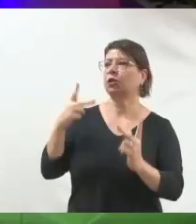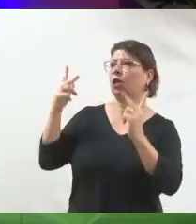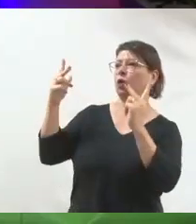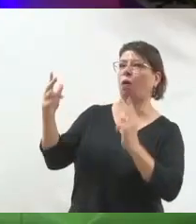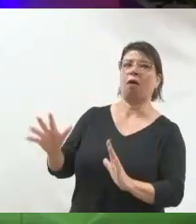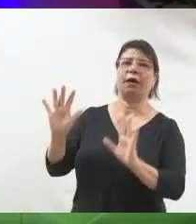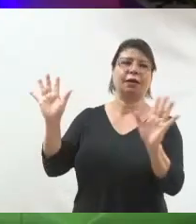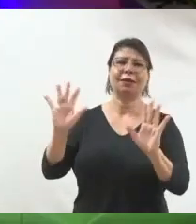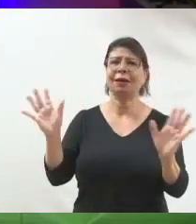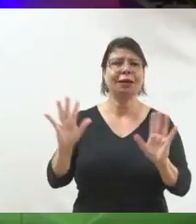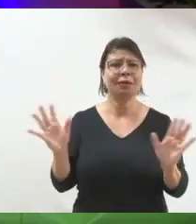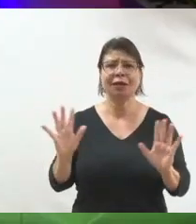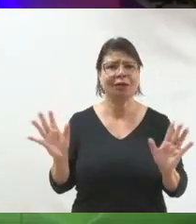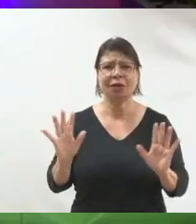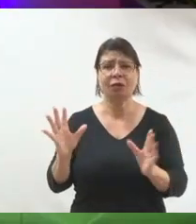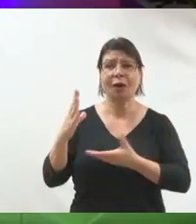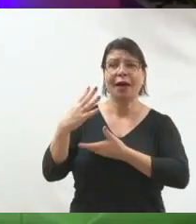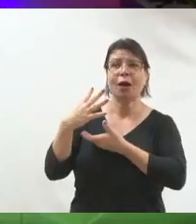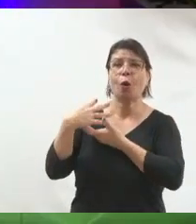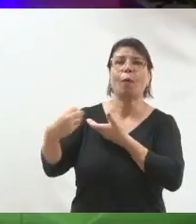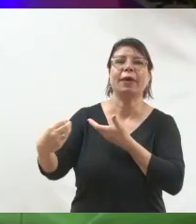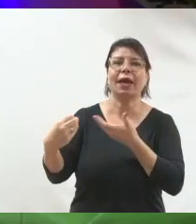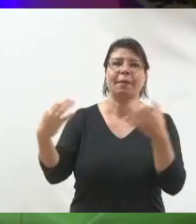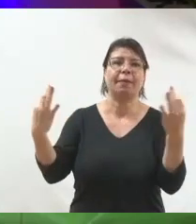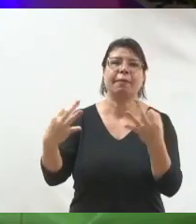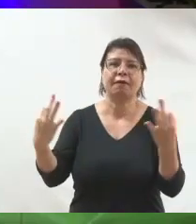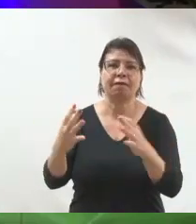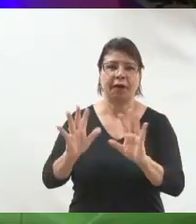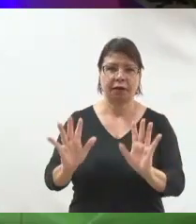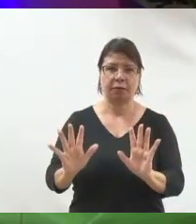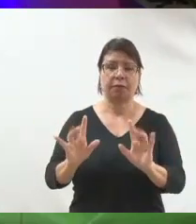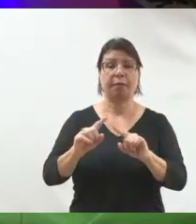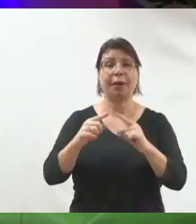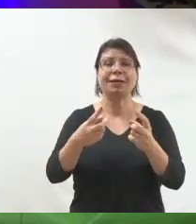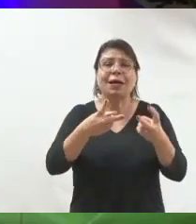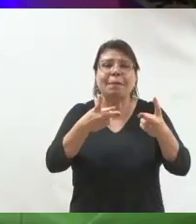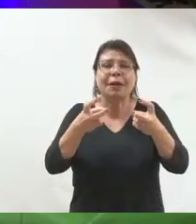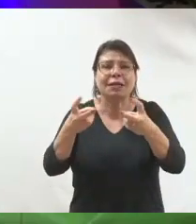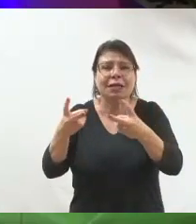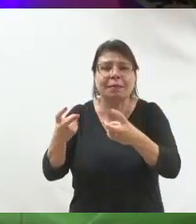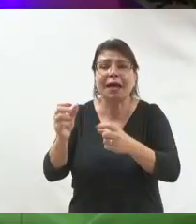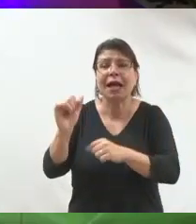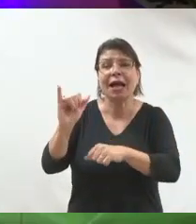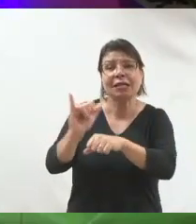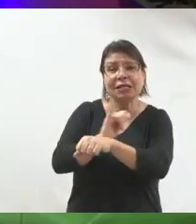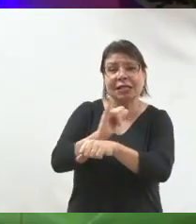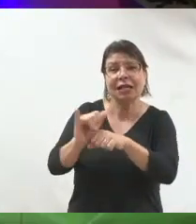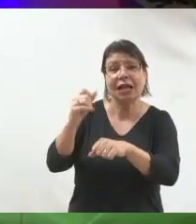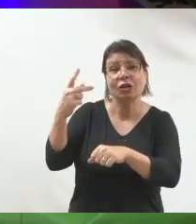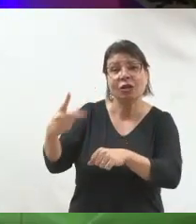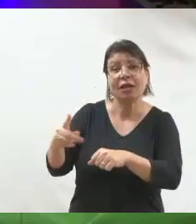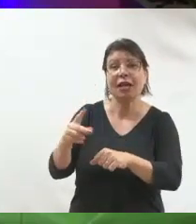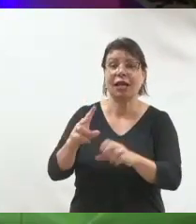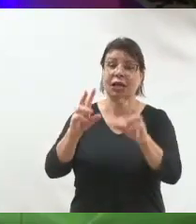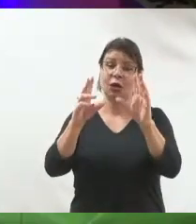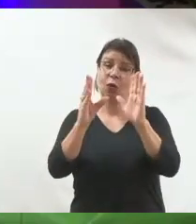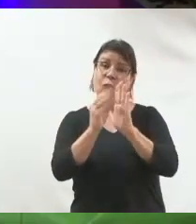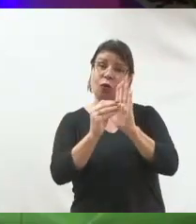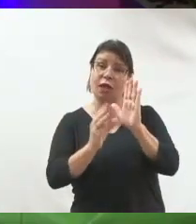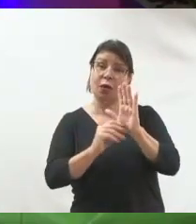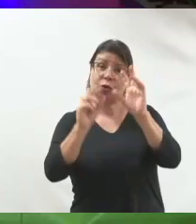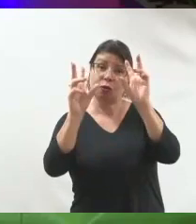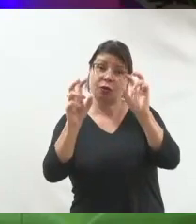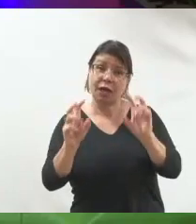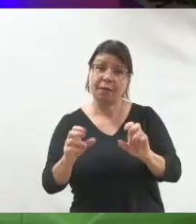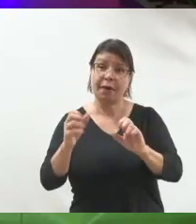candidato. Não é isso. Não é imitar um candidato que existe. Mas é perceber como eles usam o conteúdo a favor da candidatura deles.